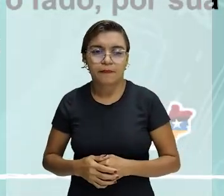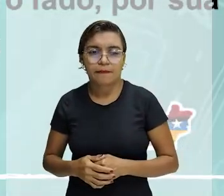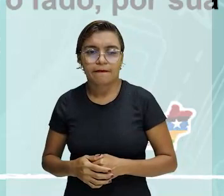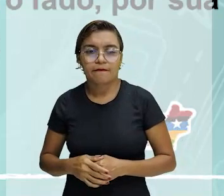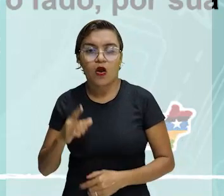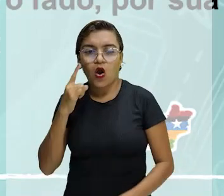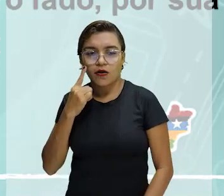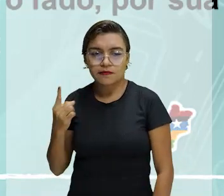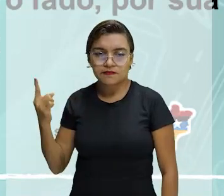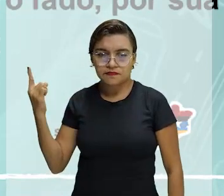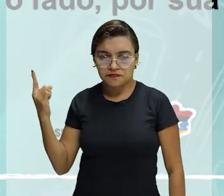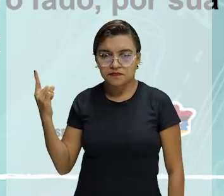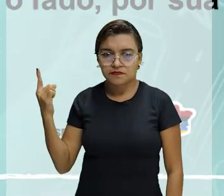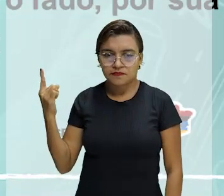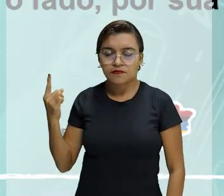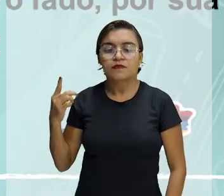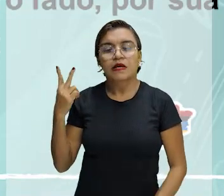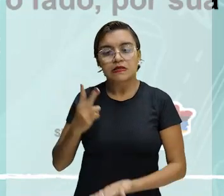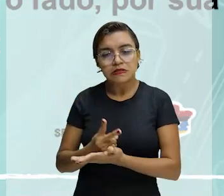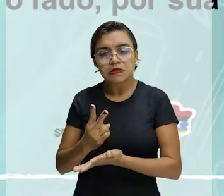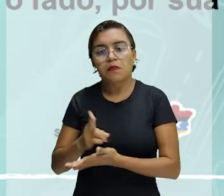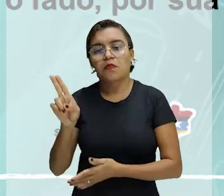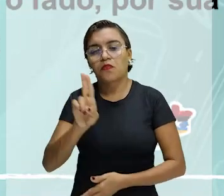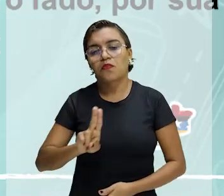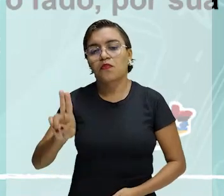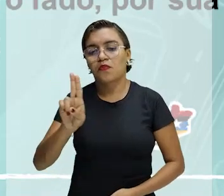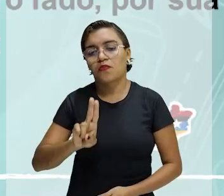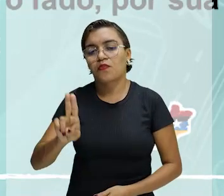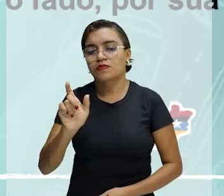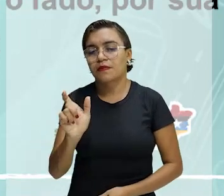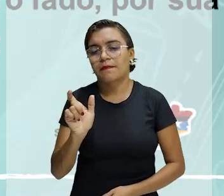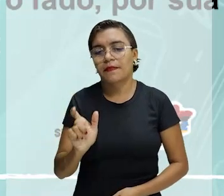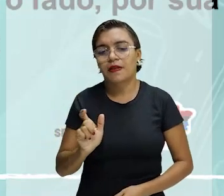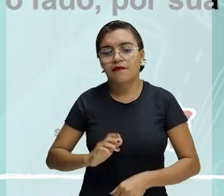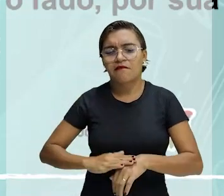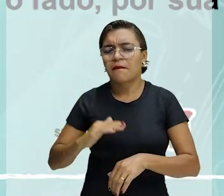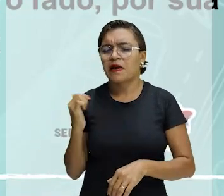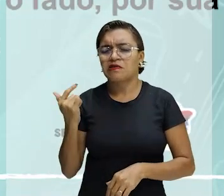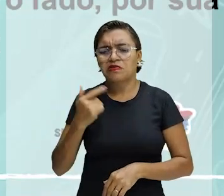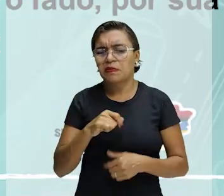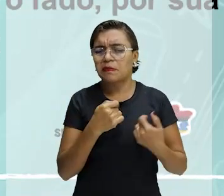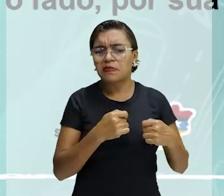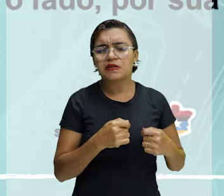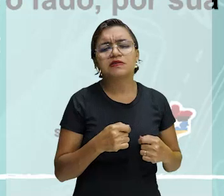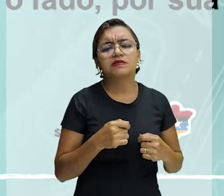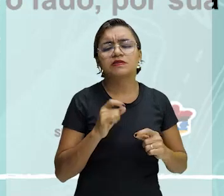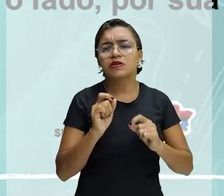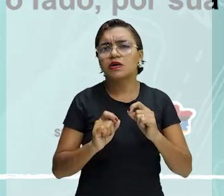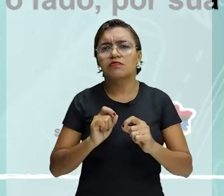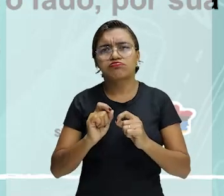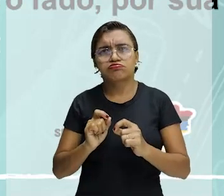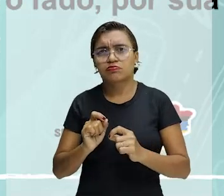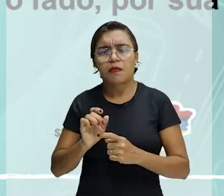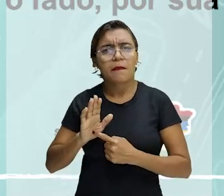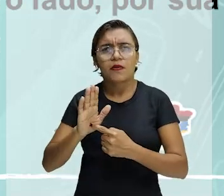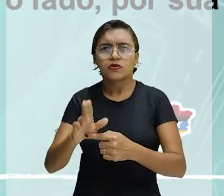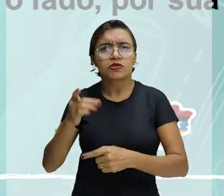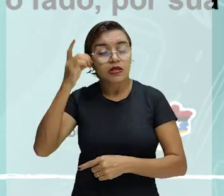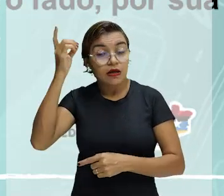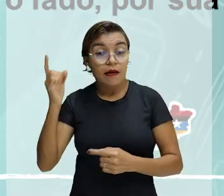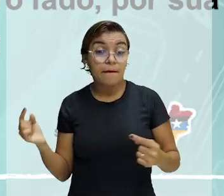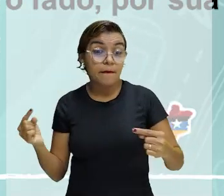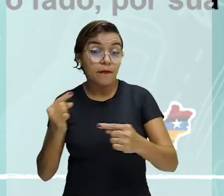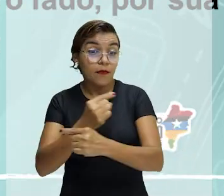Prolixidade. A prolixidade consiste em utilizar mais palavras do que o necessário para exprimir uma ideia. Portanto, é o